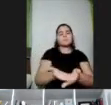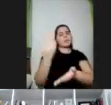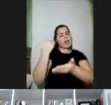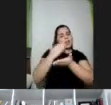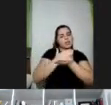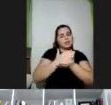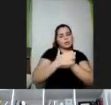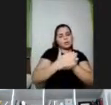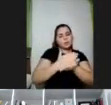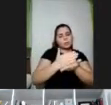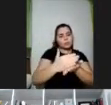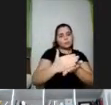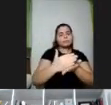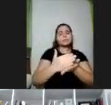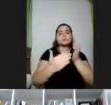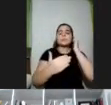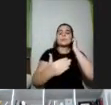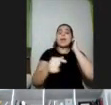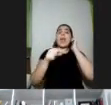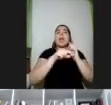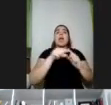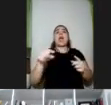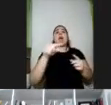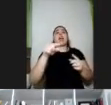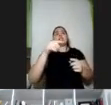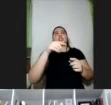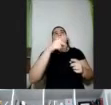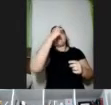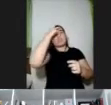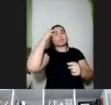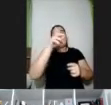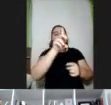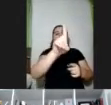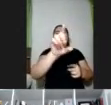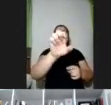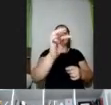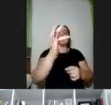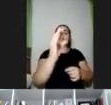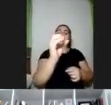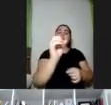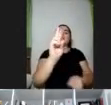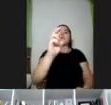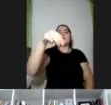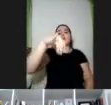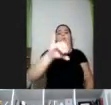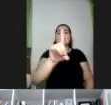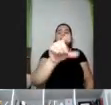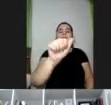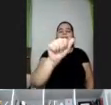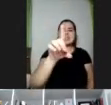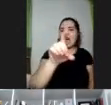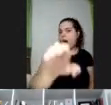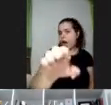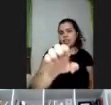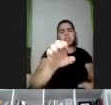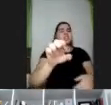eram consideradas pessoas com deformidade, pessoas que não deveriam, inclusive, participar